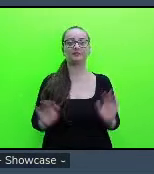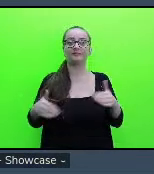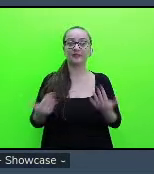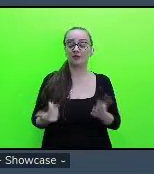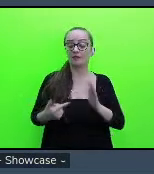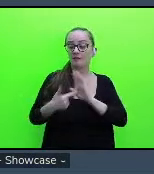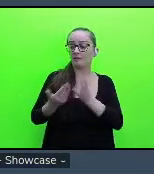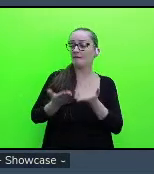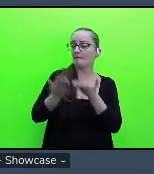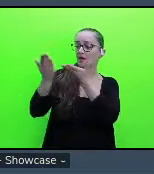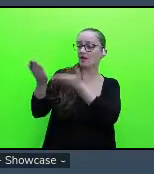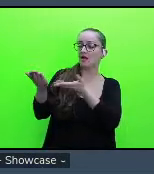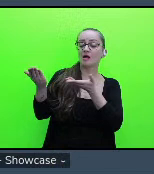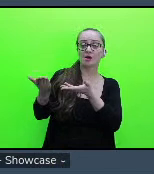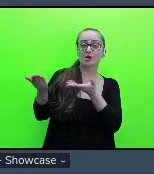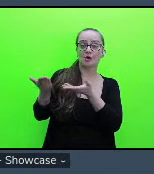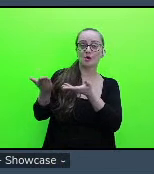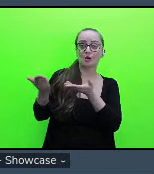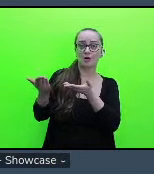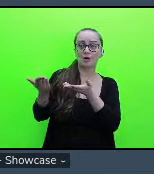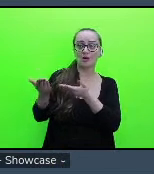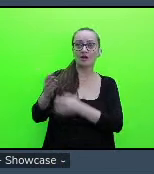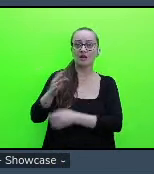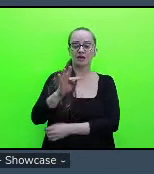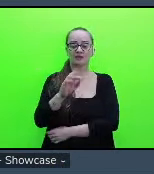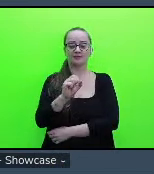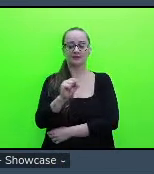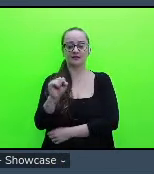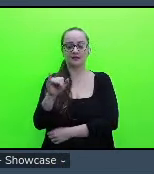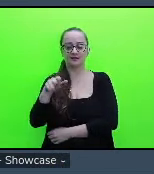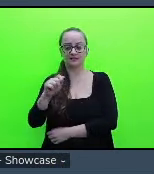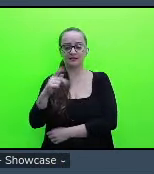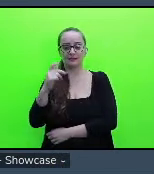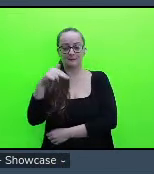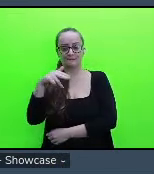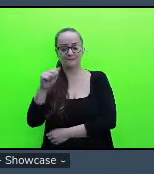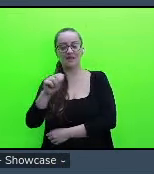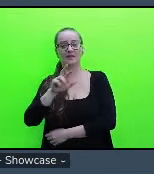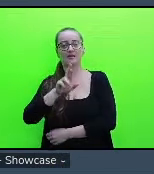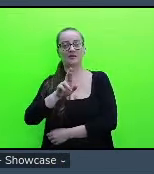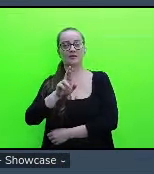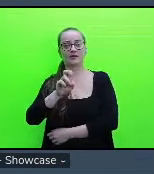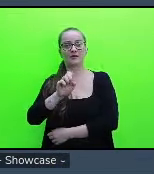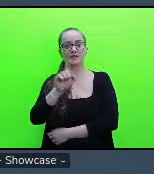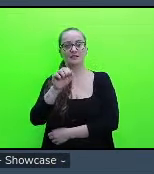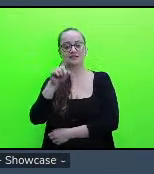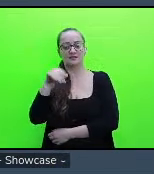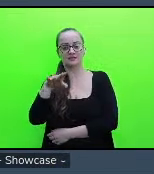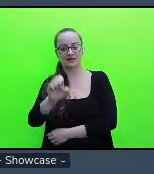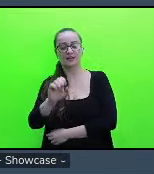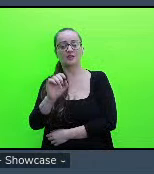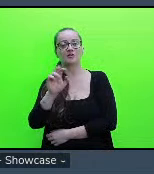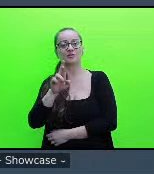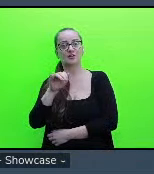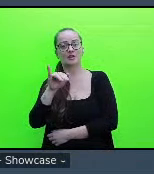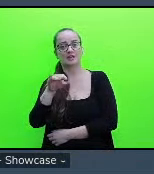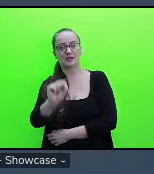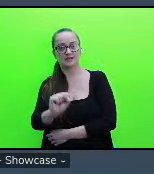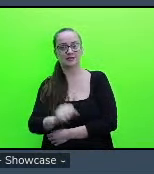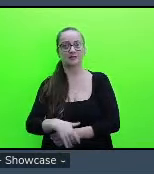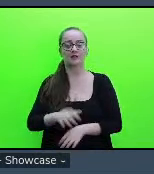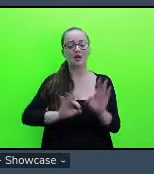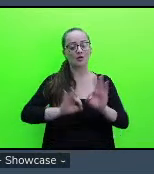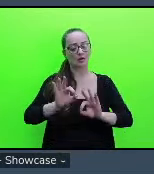palavra agora para Tássia Penha Rezende Reis tá se você nos organizando que eu vou